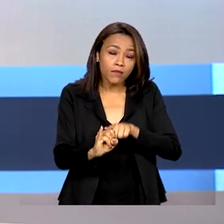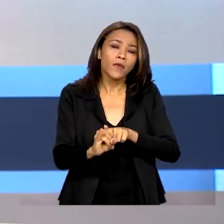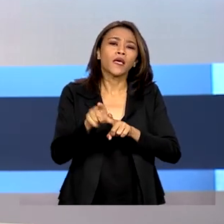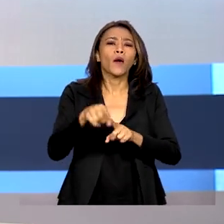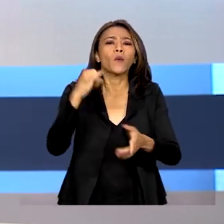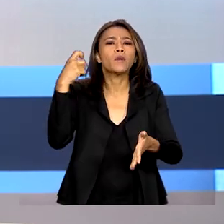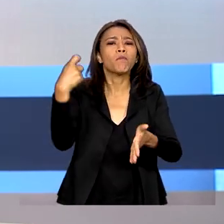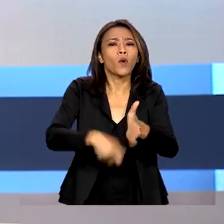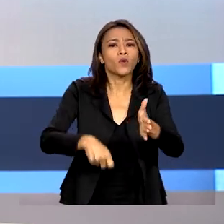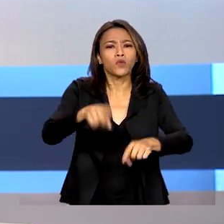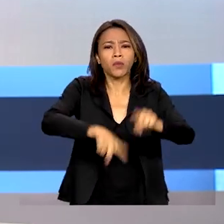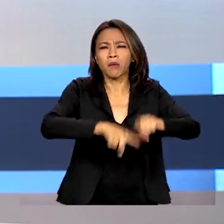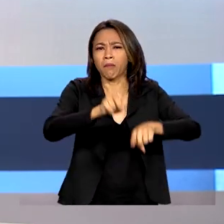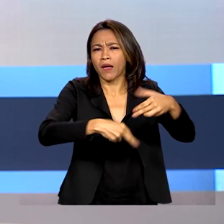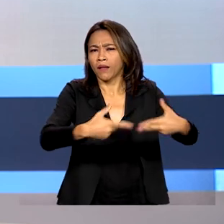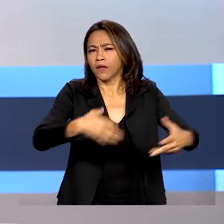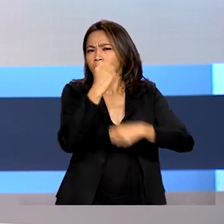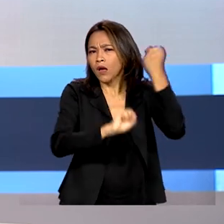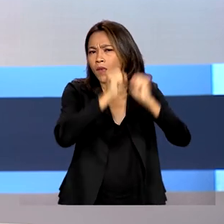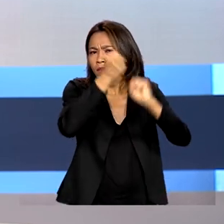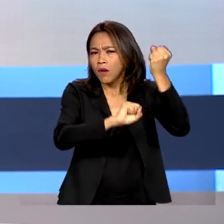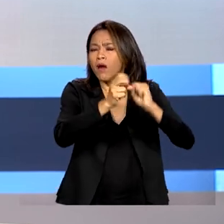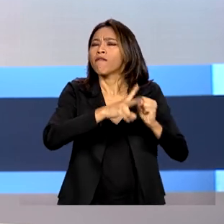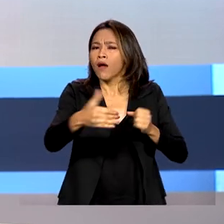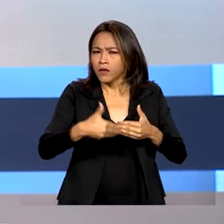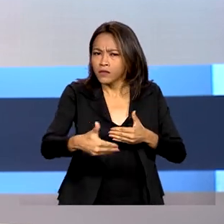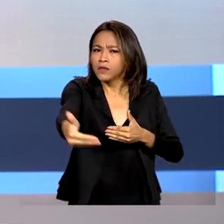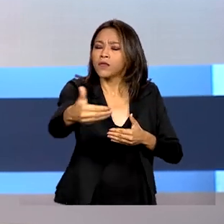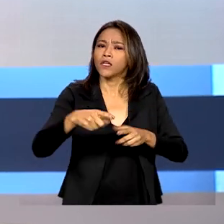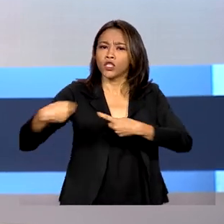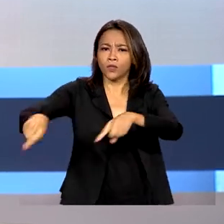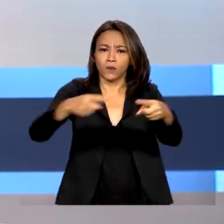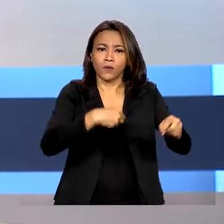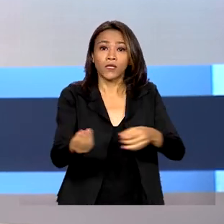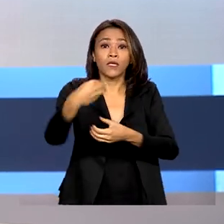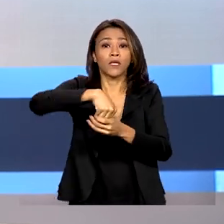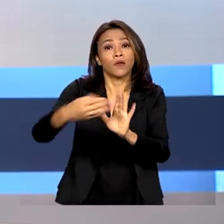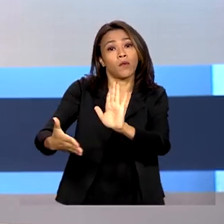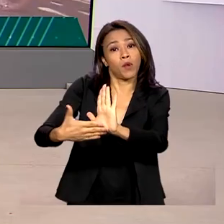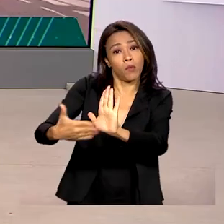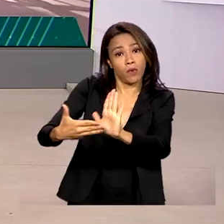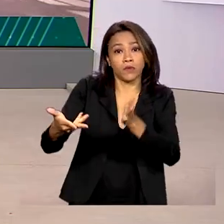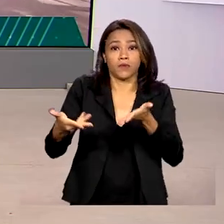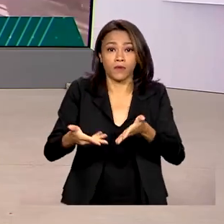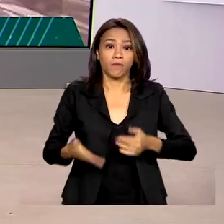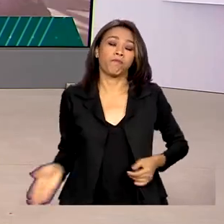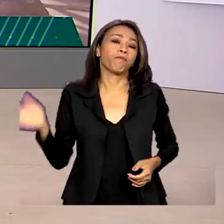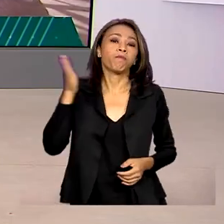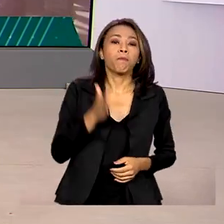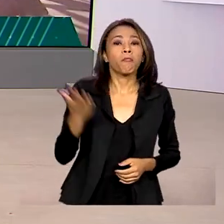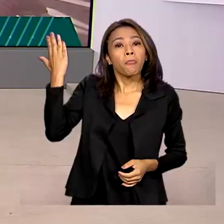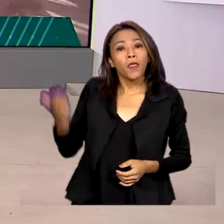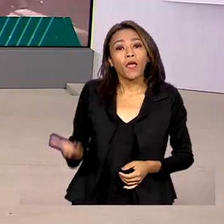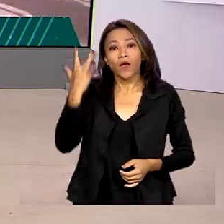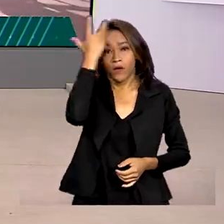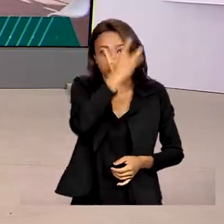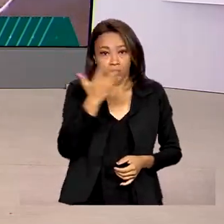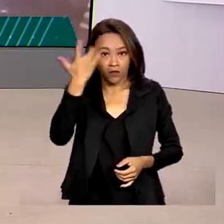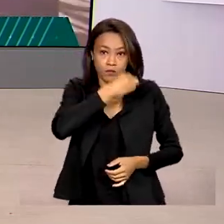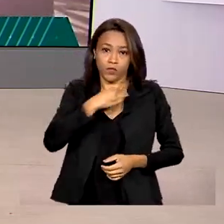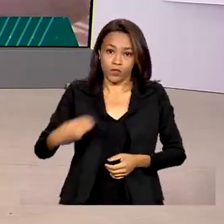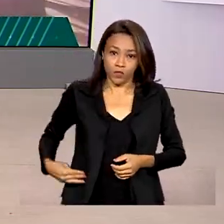Produtos Industrializados, será discutida dentro da proposta de reforma tributária. O ministro da Fazenda ainda